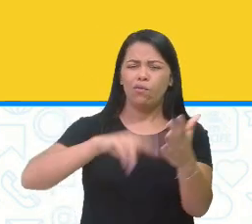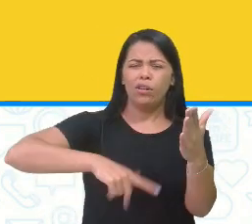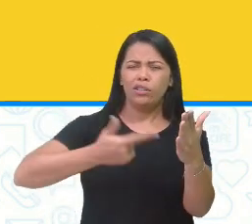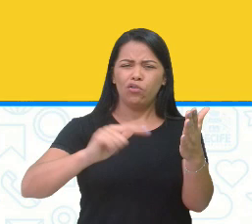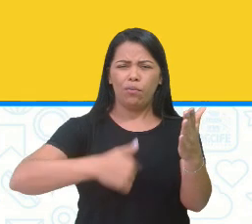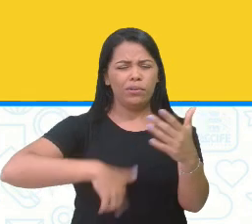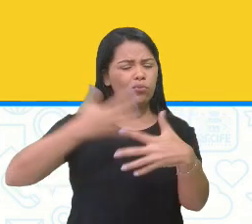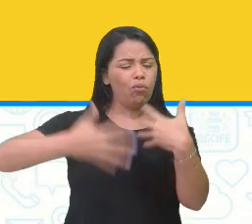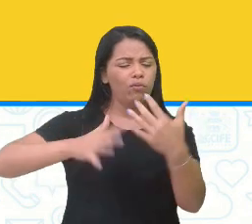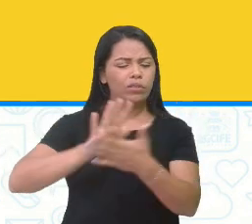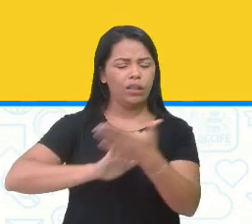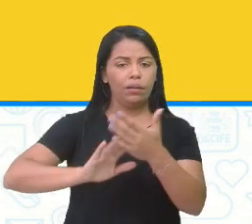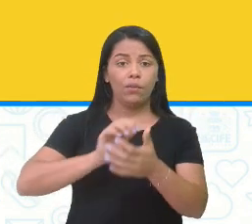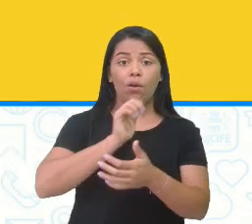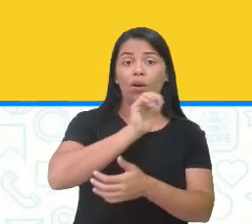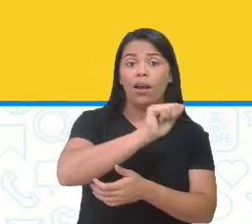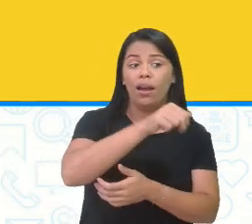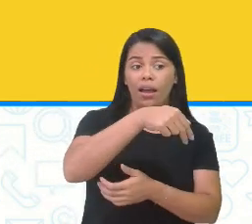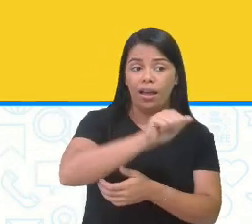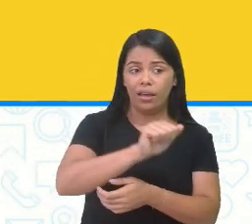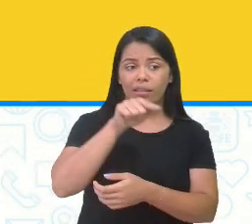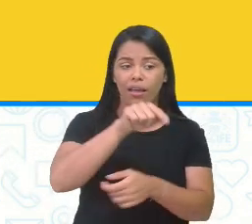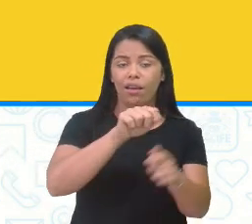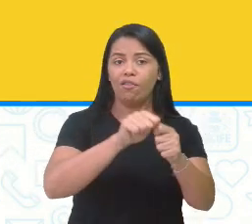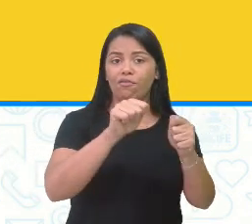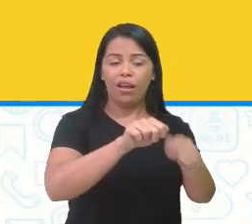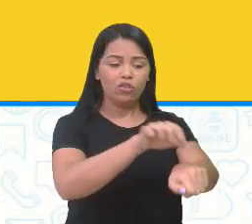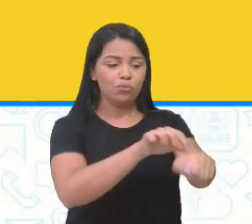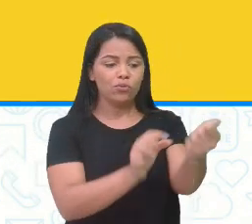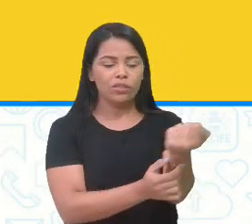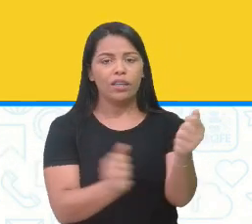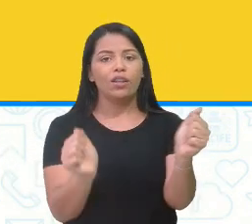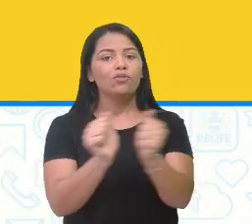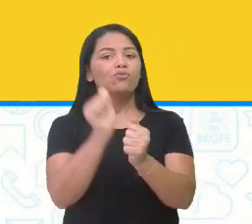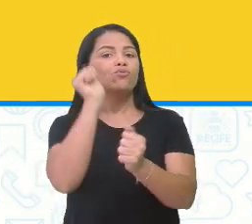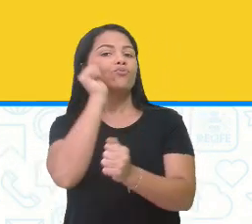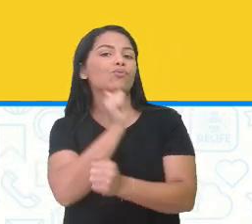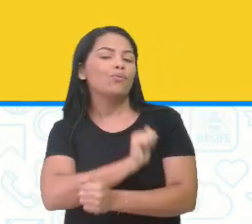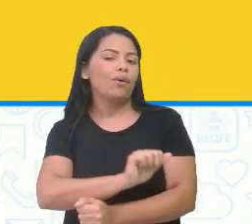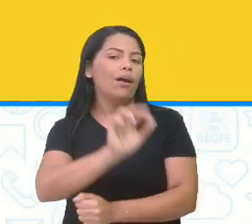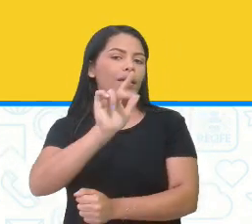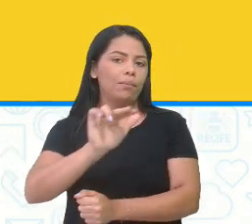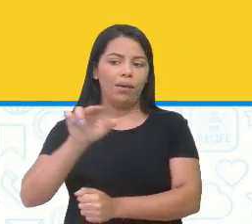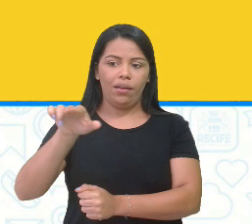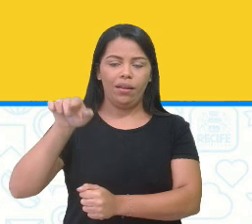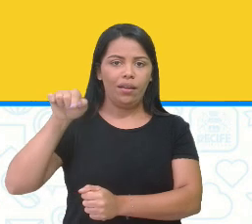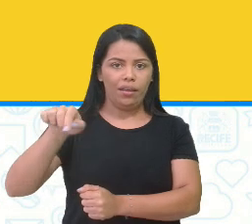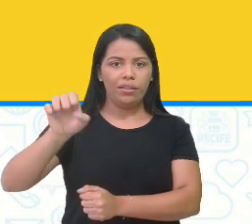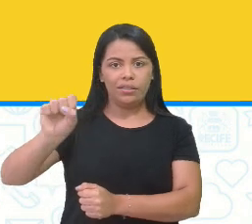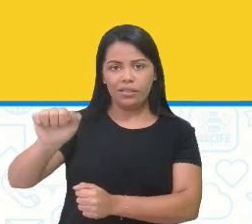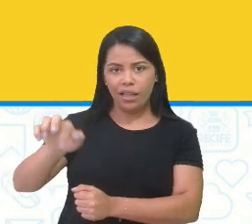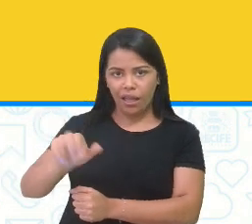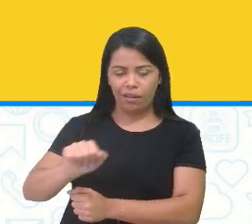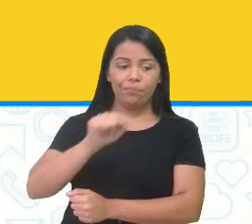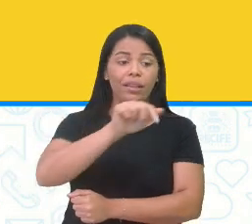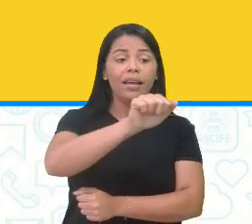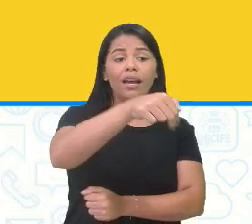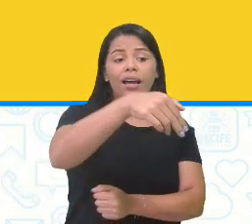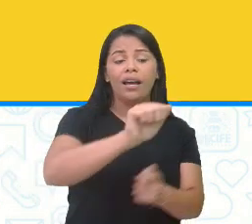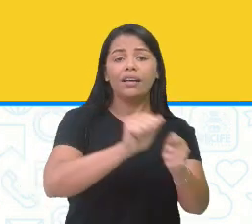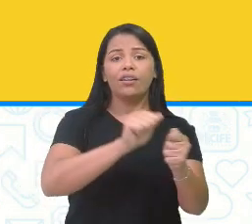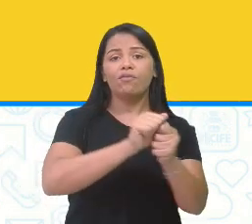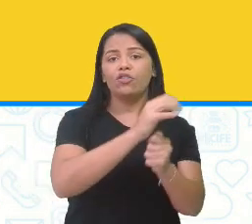confuso. Ana confecciona pulseiras com a sua irmã Sara. Ana fez 44